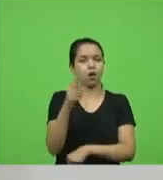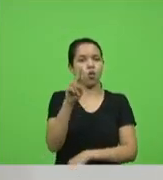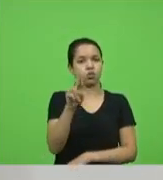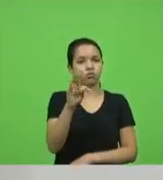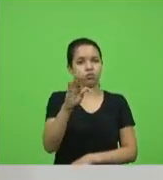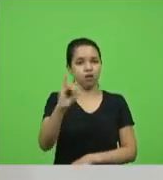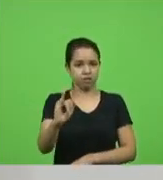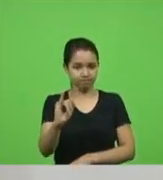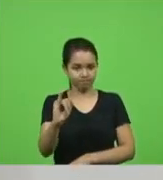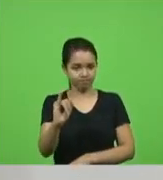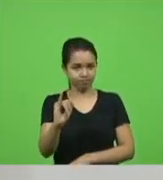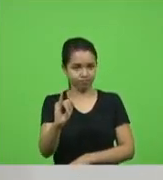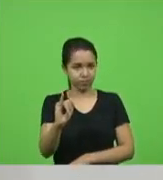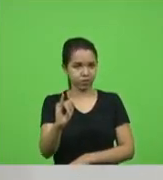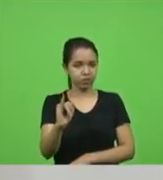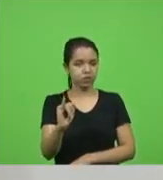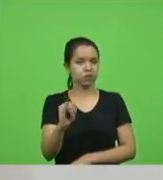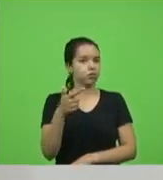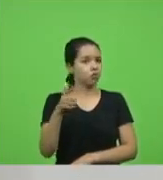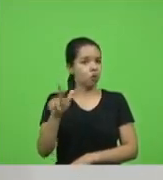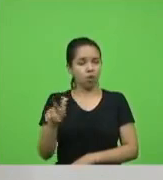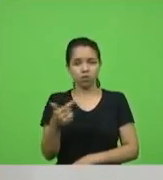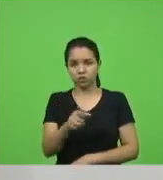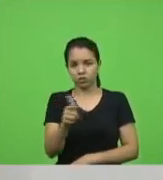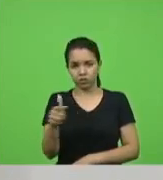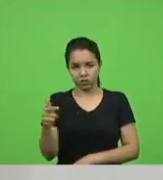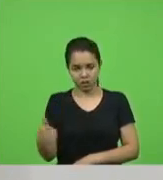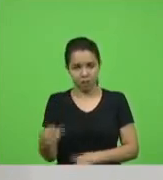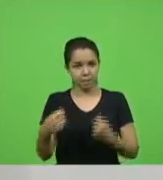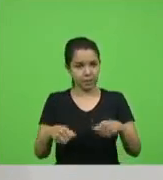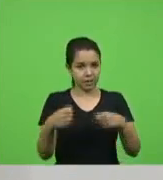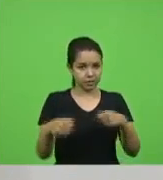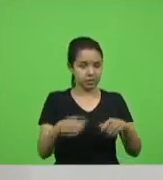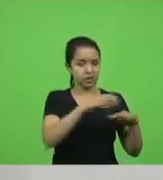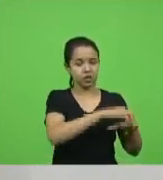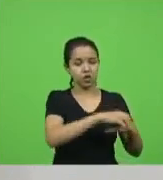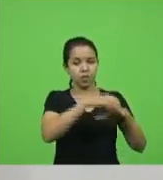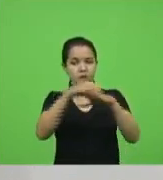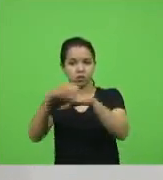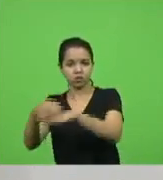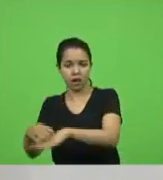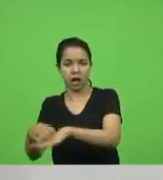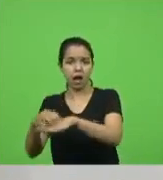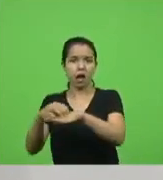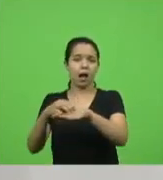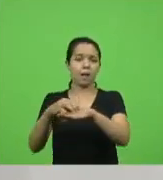não tem outro caminho a não ser transportar pacientes para outros Estados